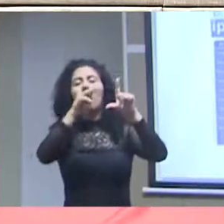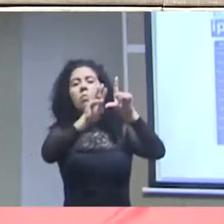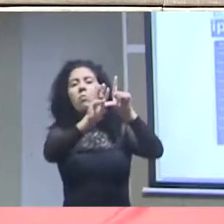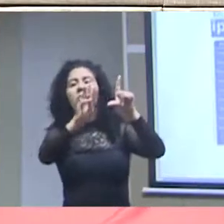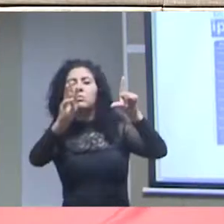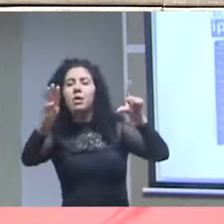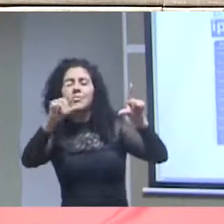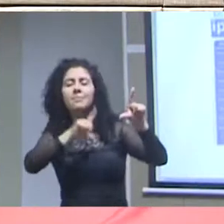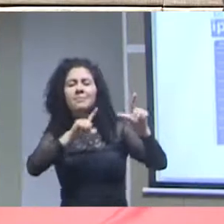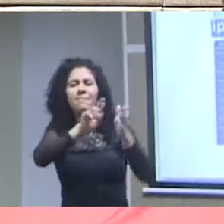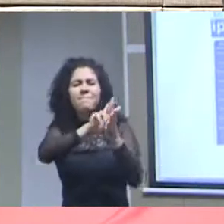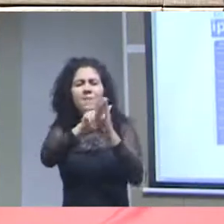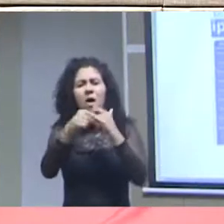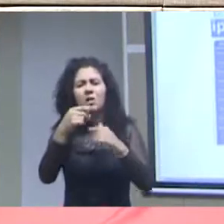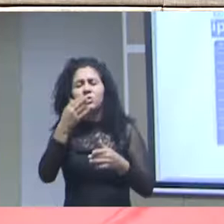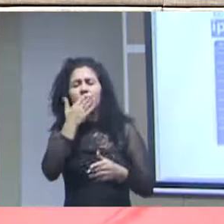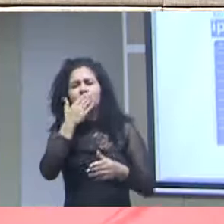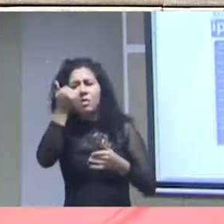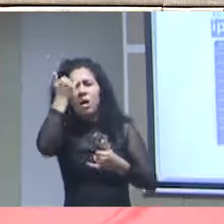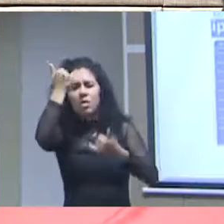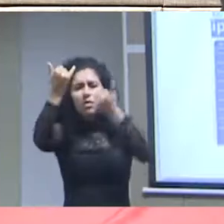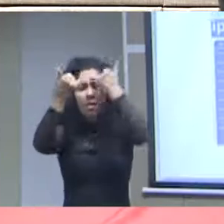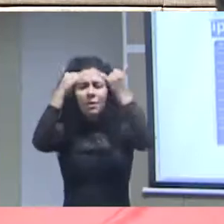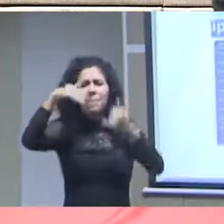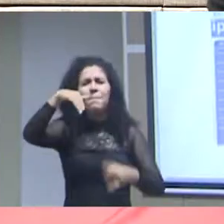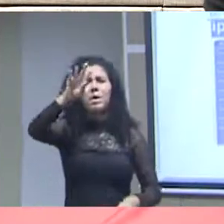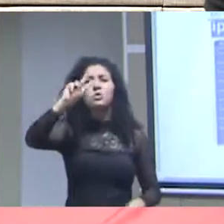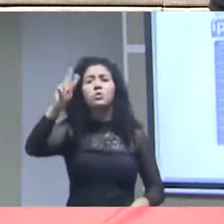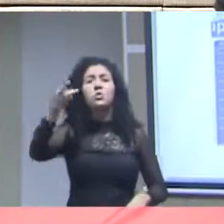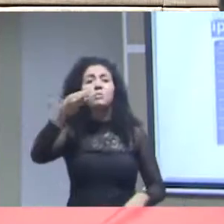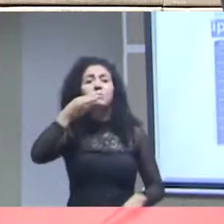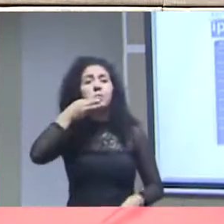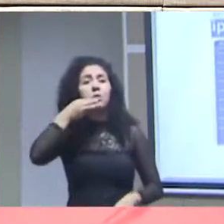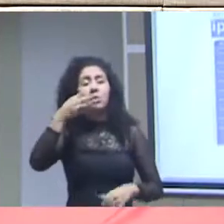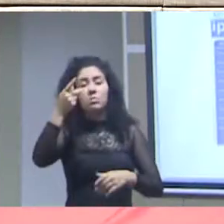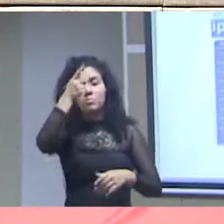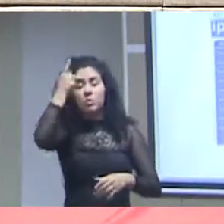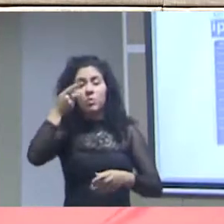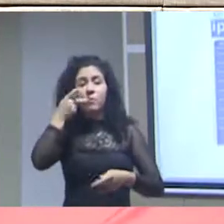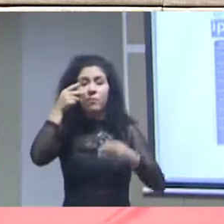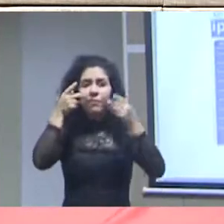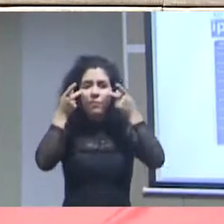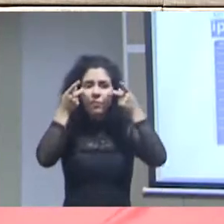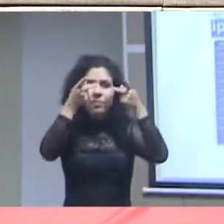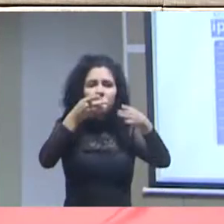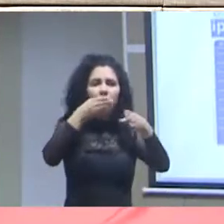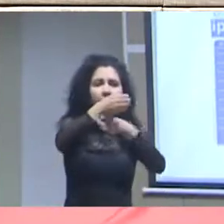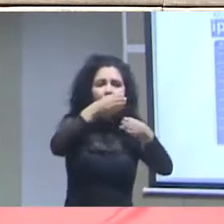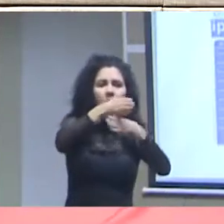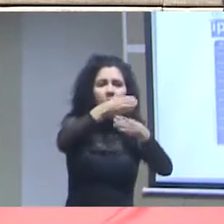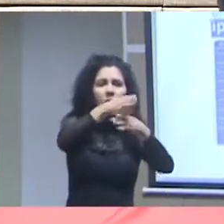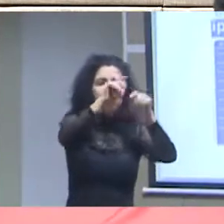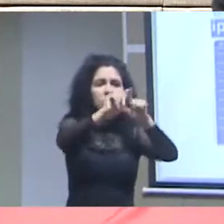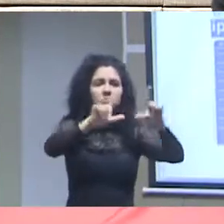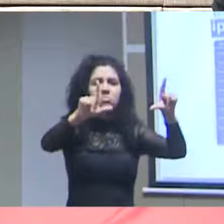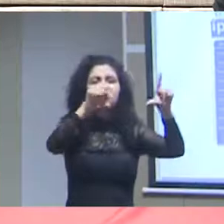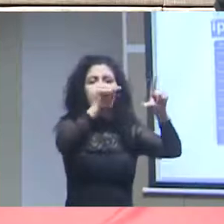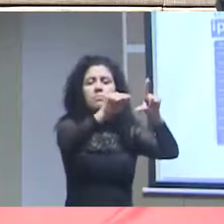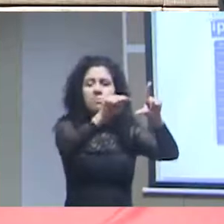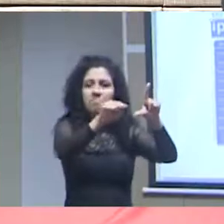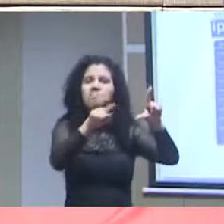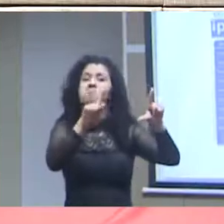2 milhões de visitas no ano passado um crescimento significativo em relação ao ano anterior o IPEA